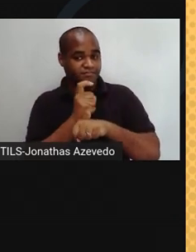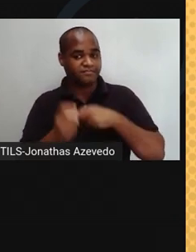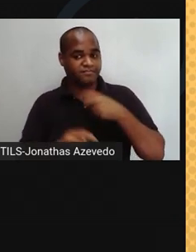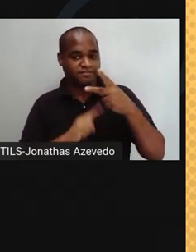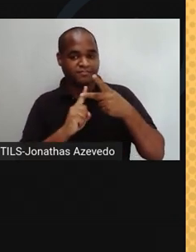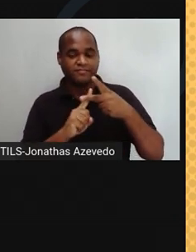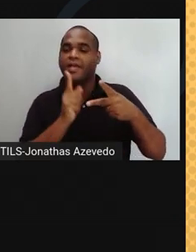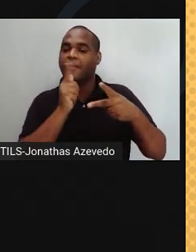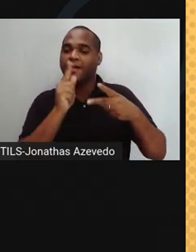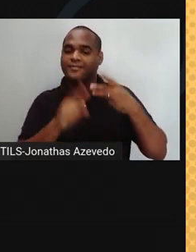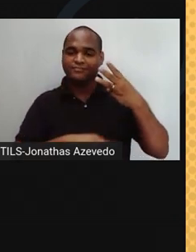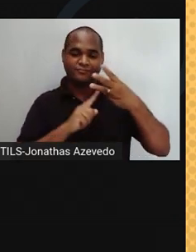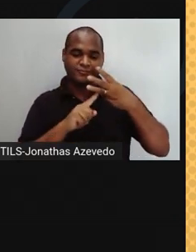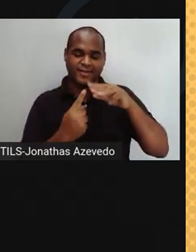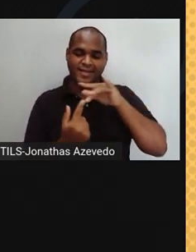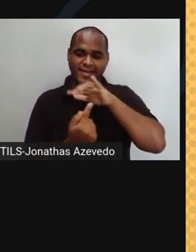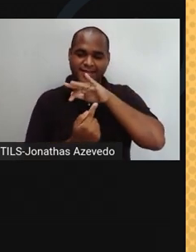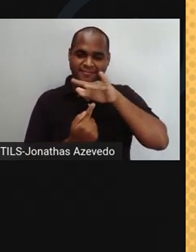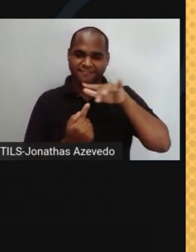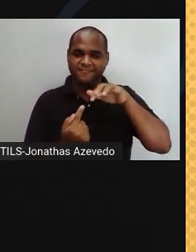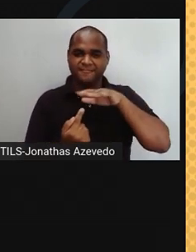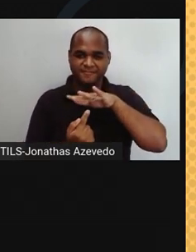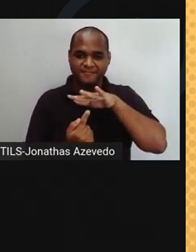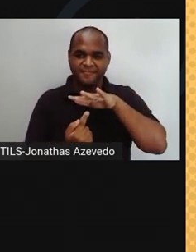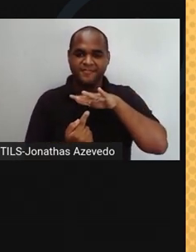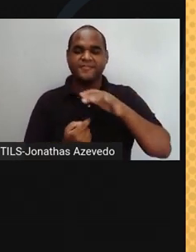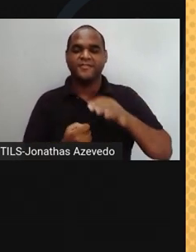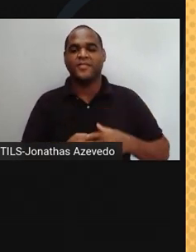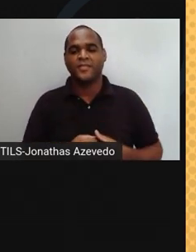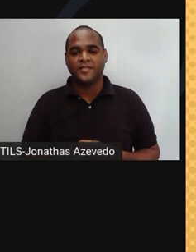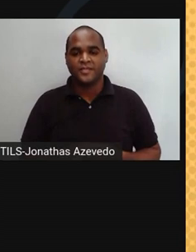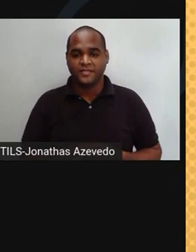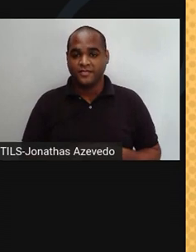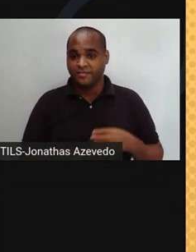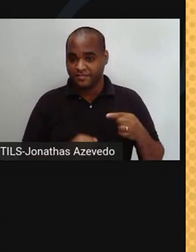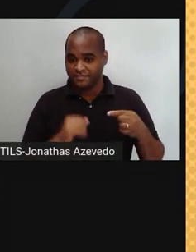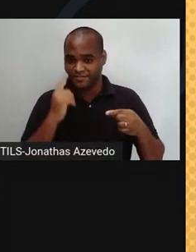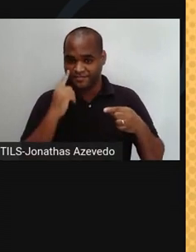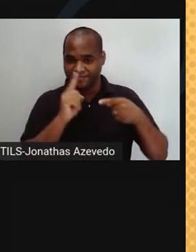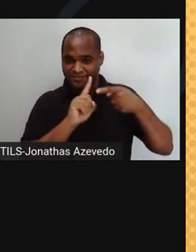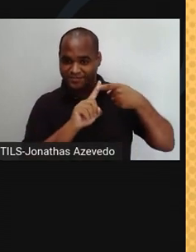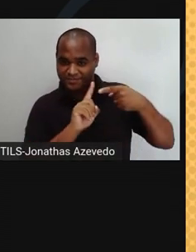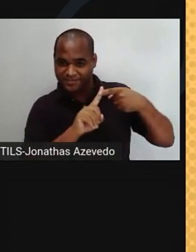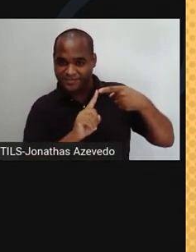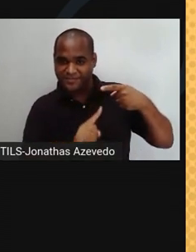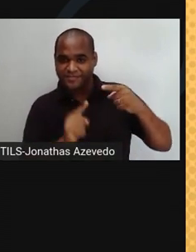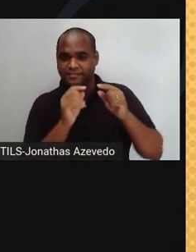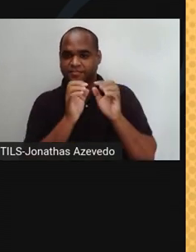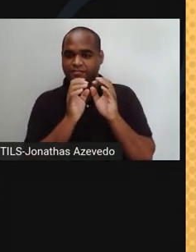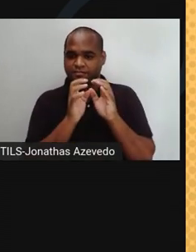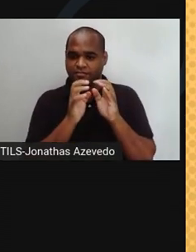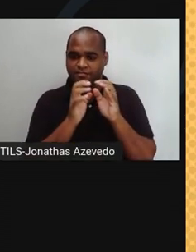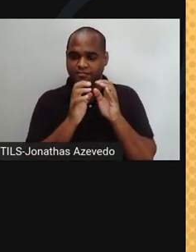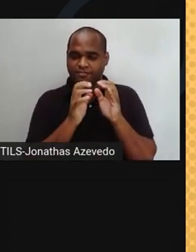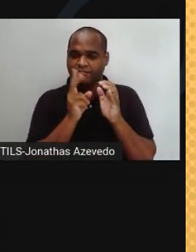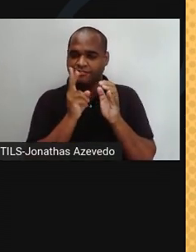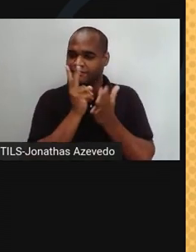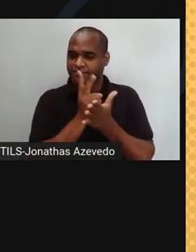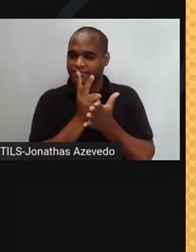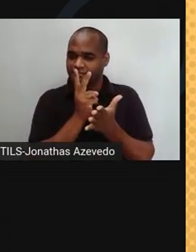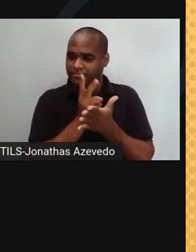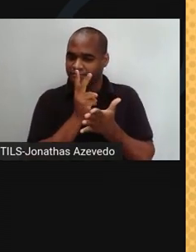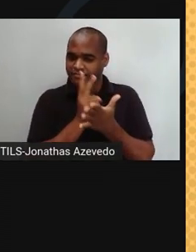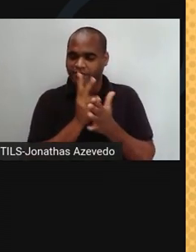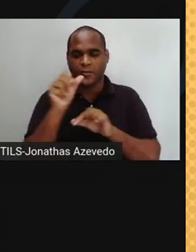líquido e gasoso. A matéria em estado sólido sempre tem a mesma forma e